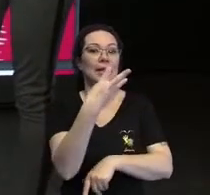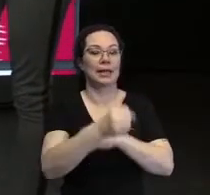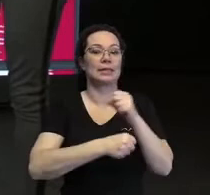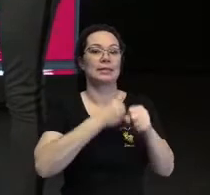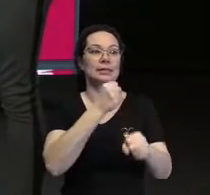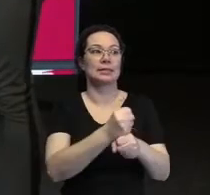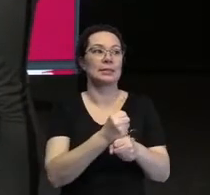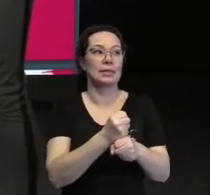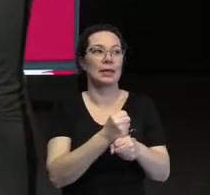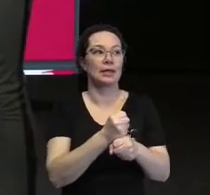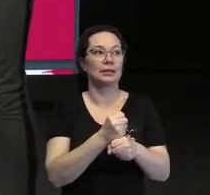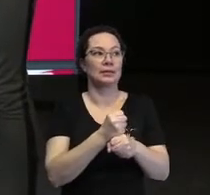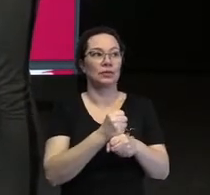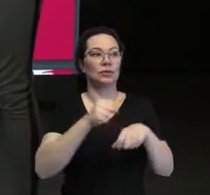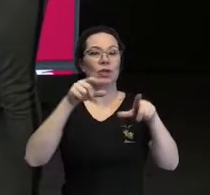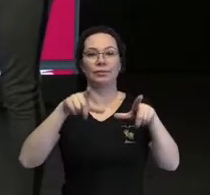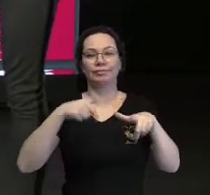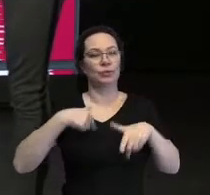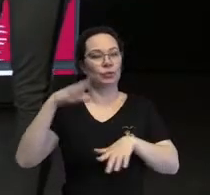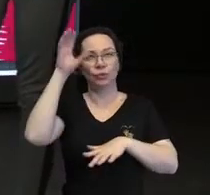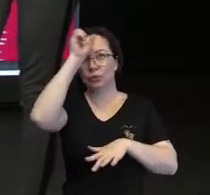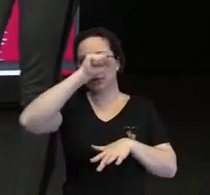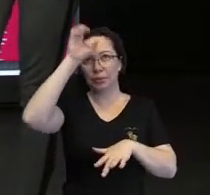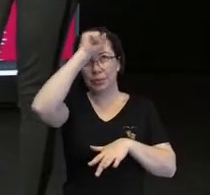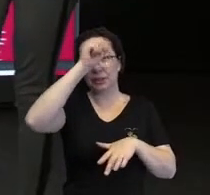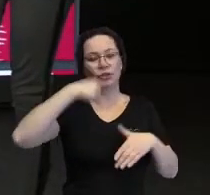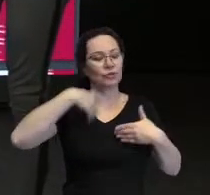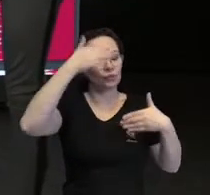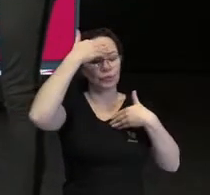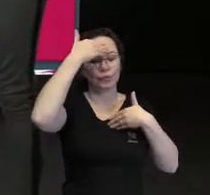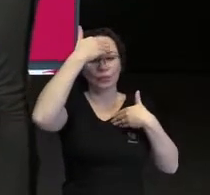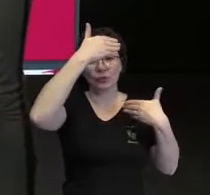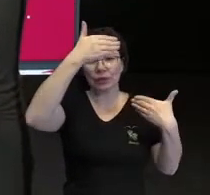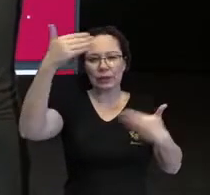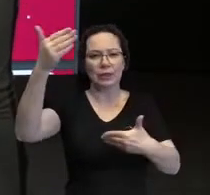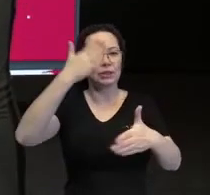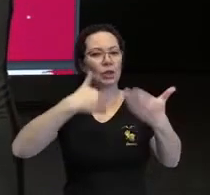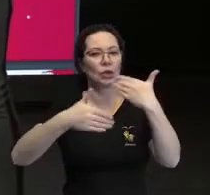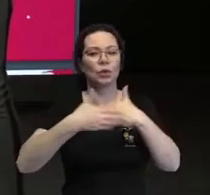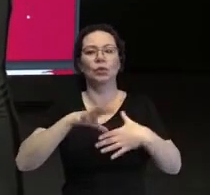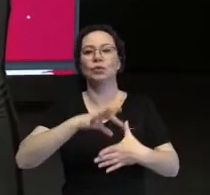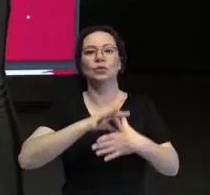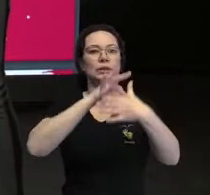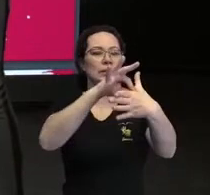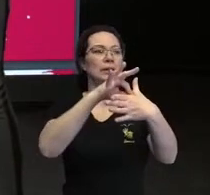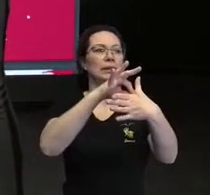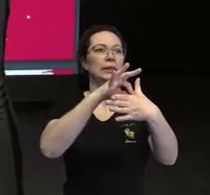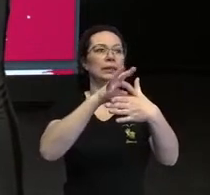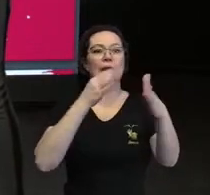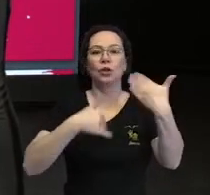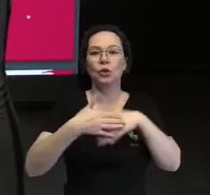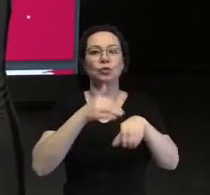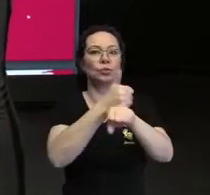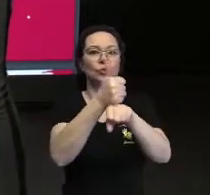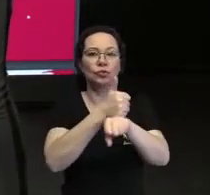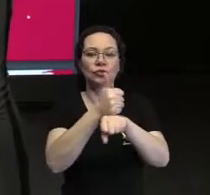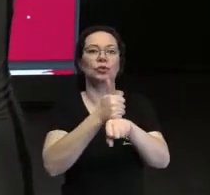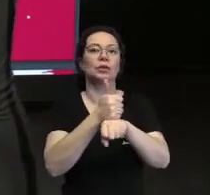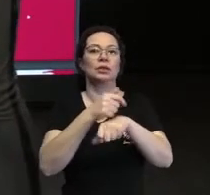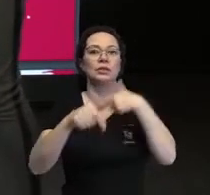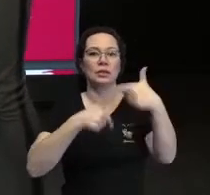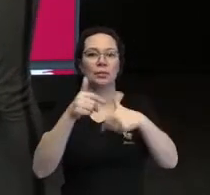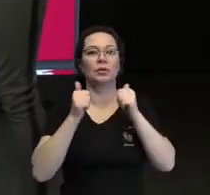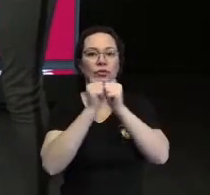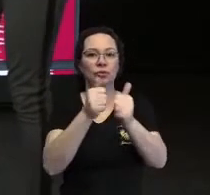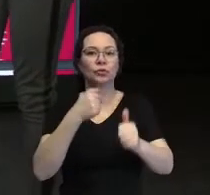Foi um lugar de ensino. Tenho muita gratidão a toda a liderança, a todos os profissionais que atuaram junto